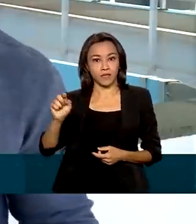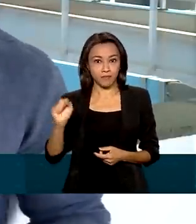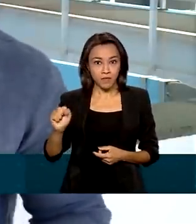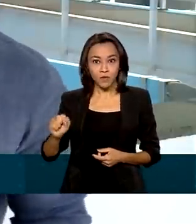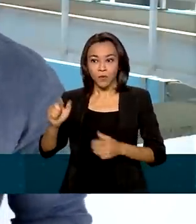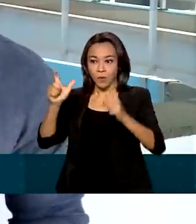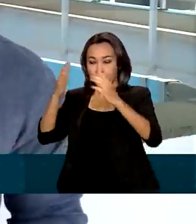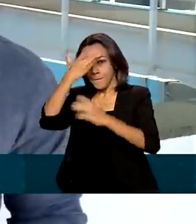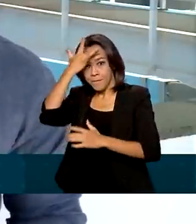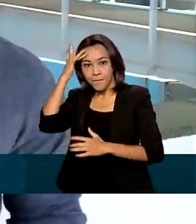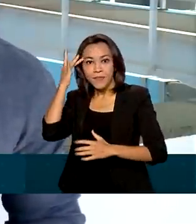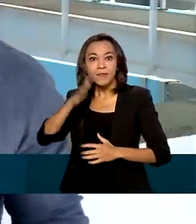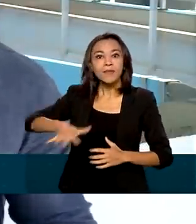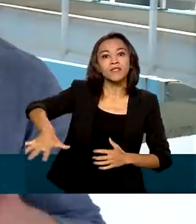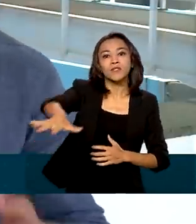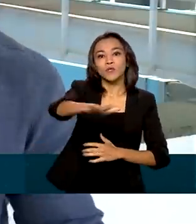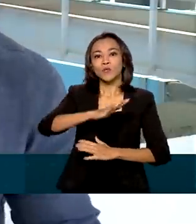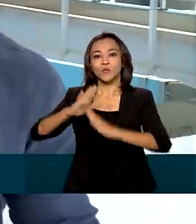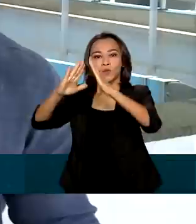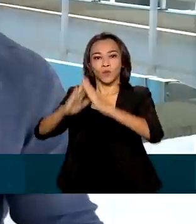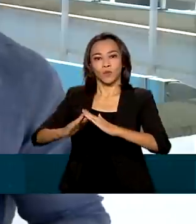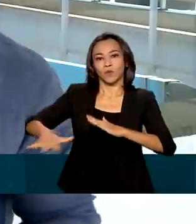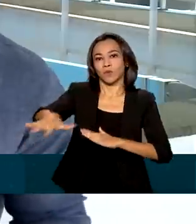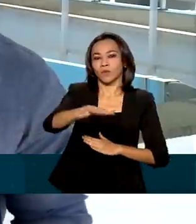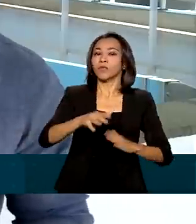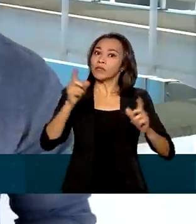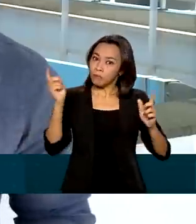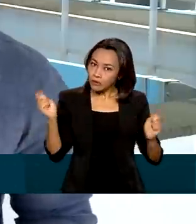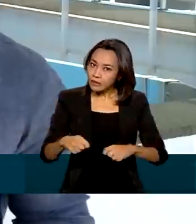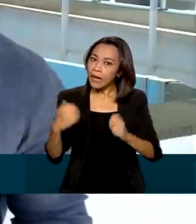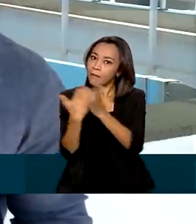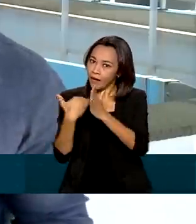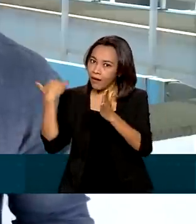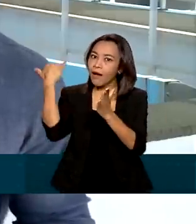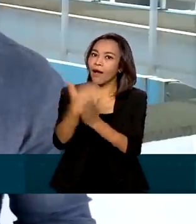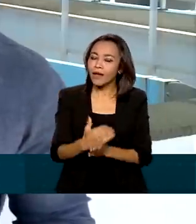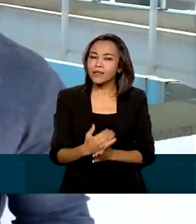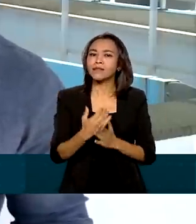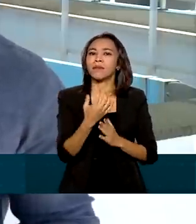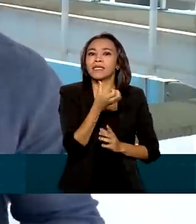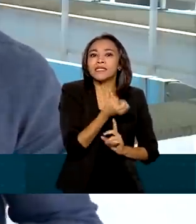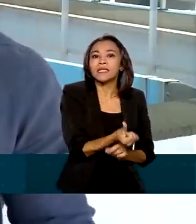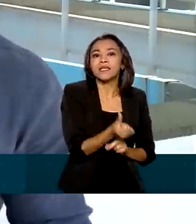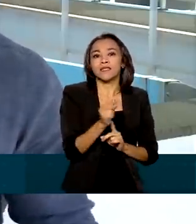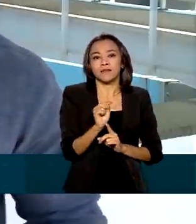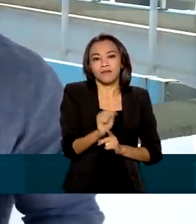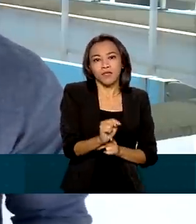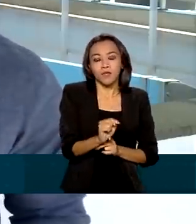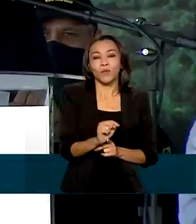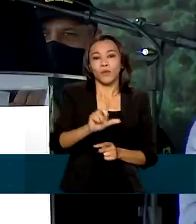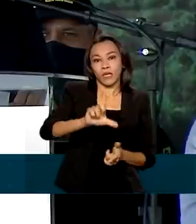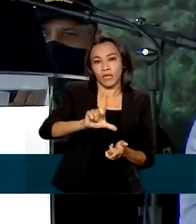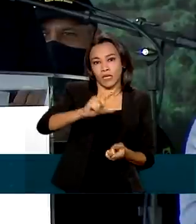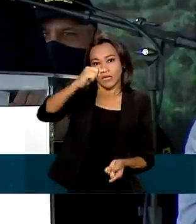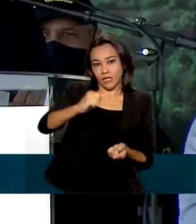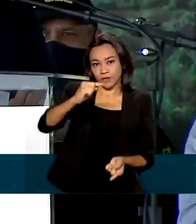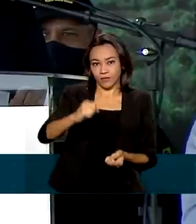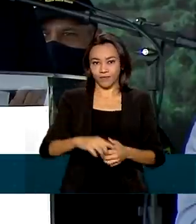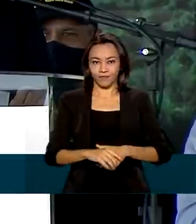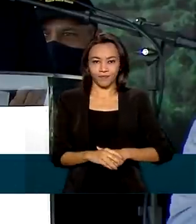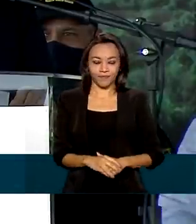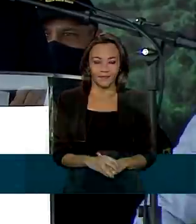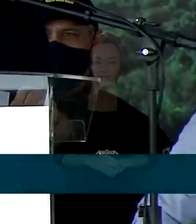futuro, essa capacidade poderá ser ampliada e produzir 6 mil litros de água por segundo. Isso